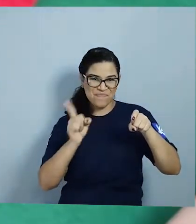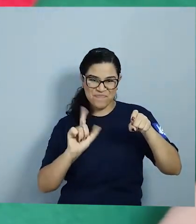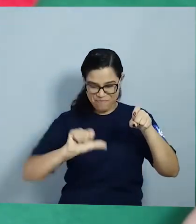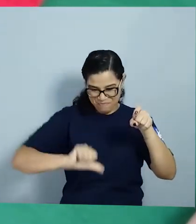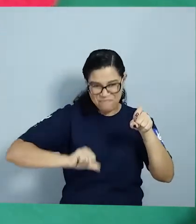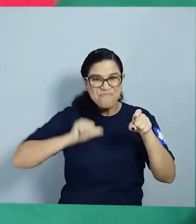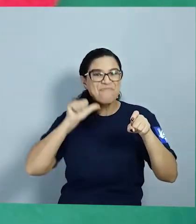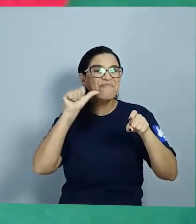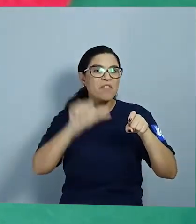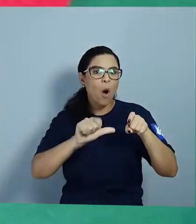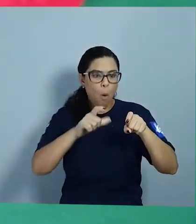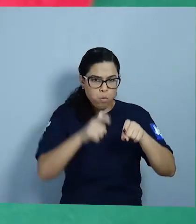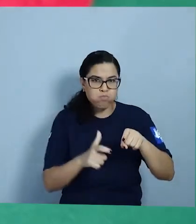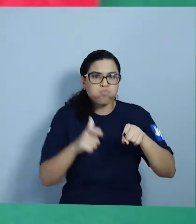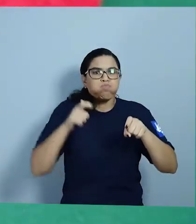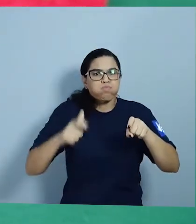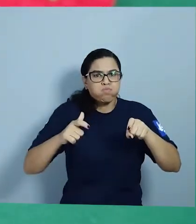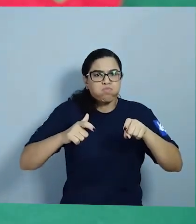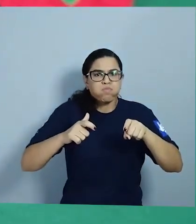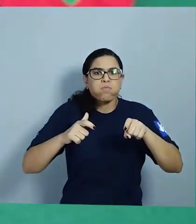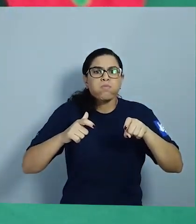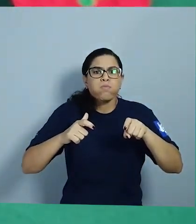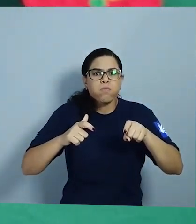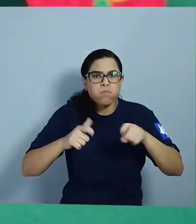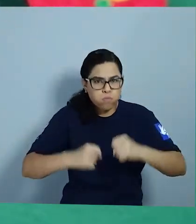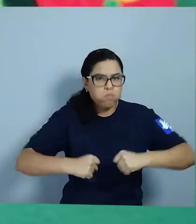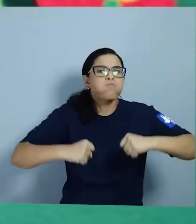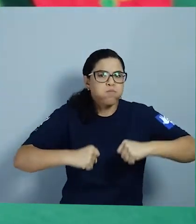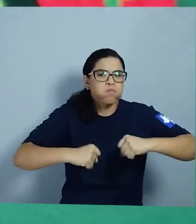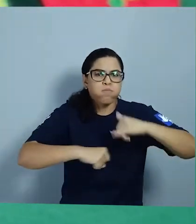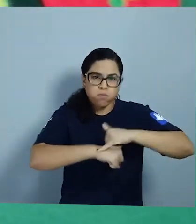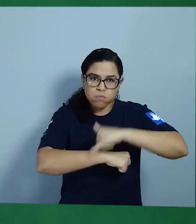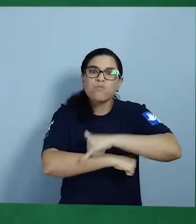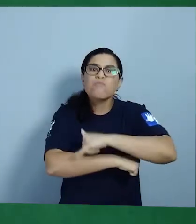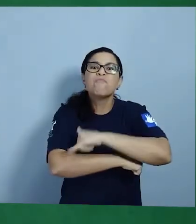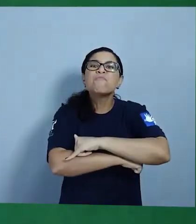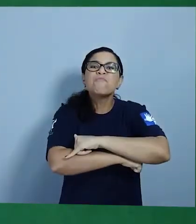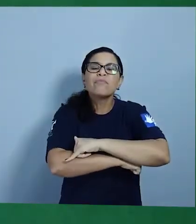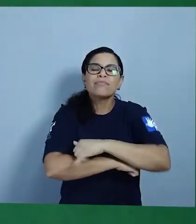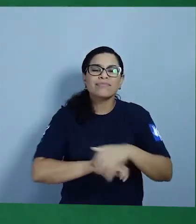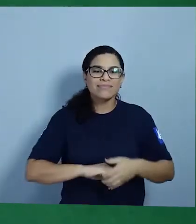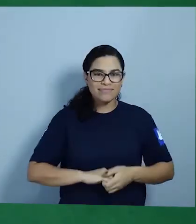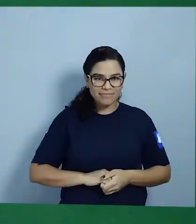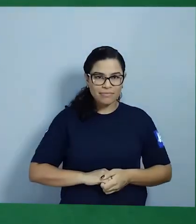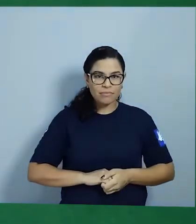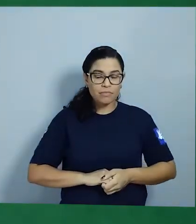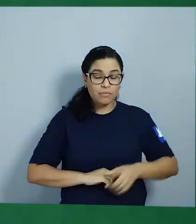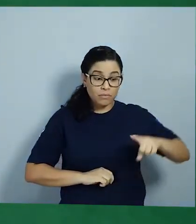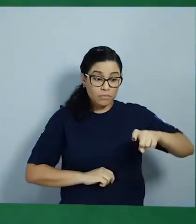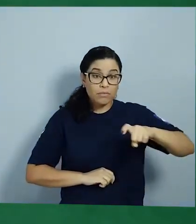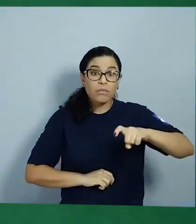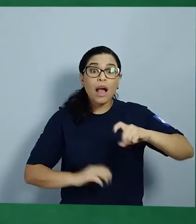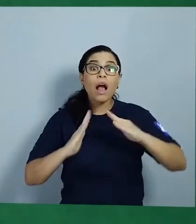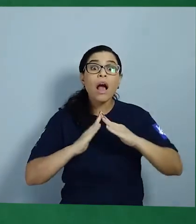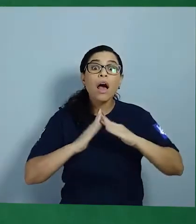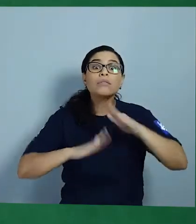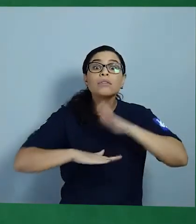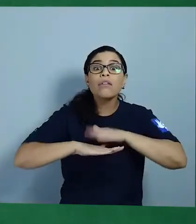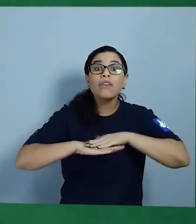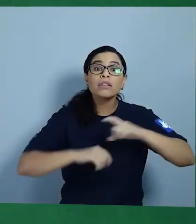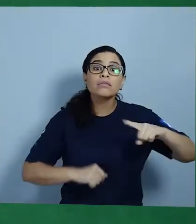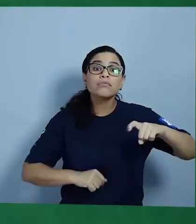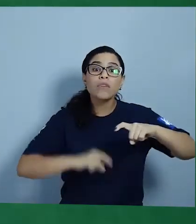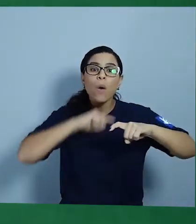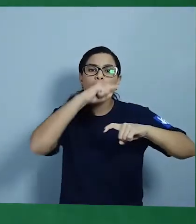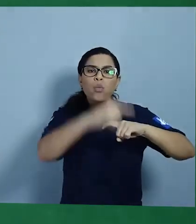Era uma lagarta grande, bem gorducha Construiu à sua volta uma pequena casa